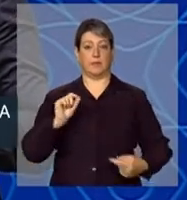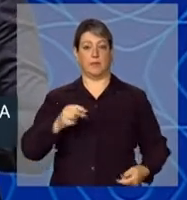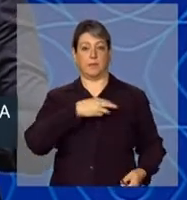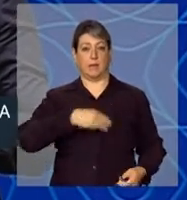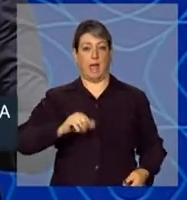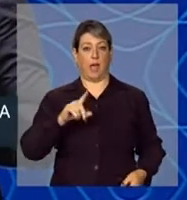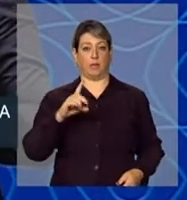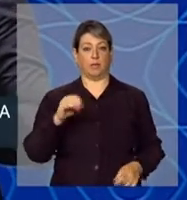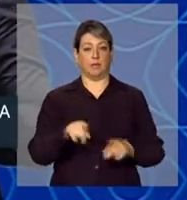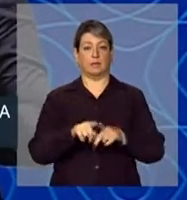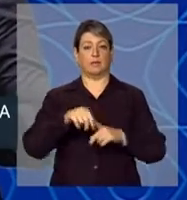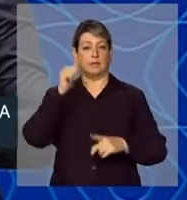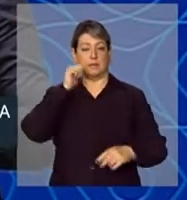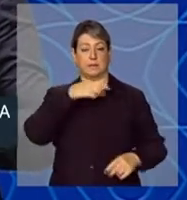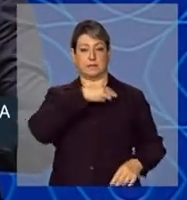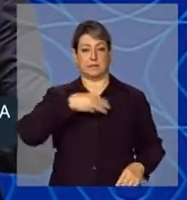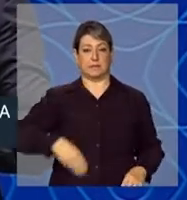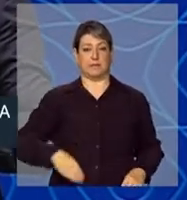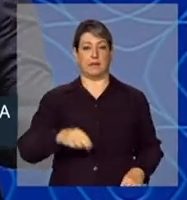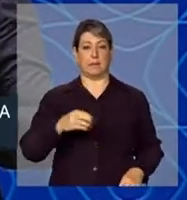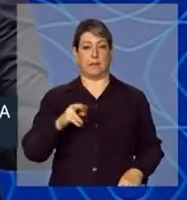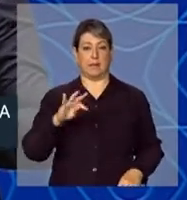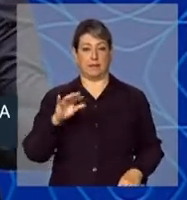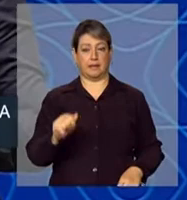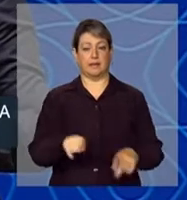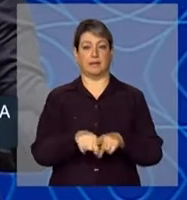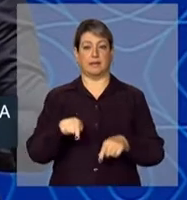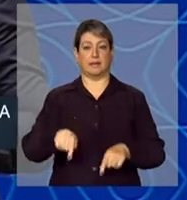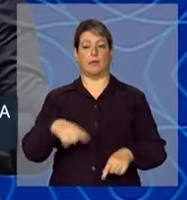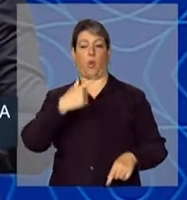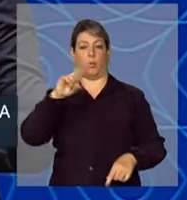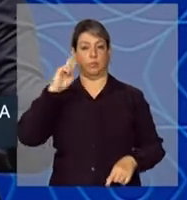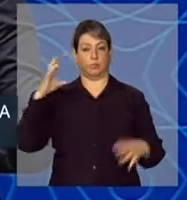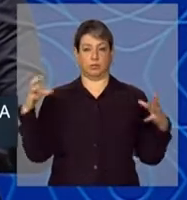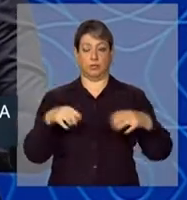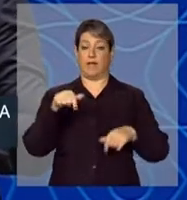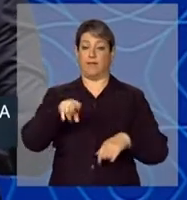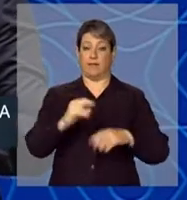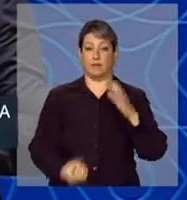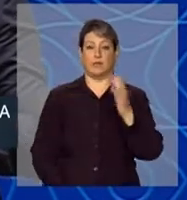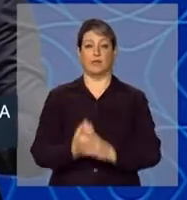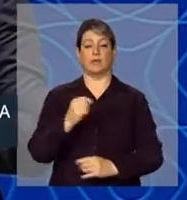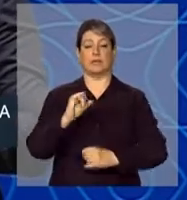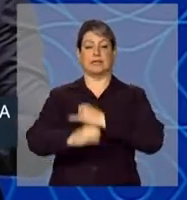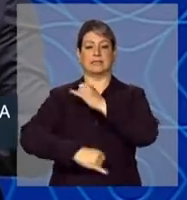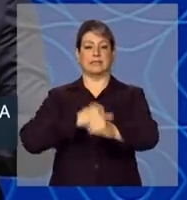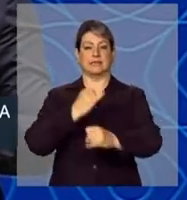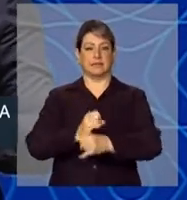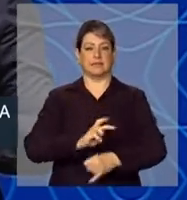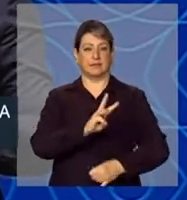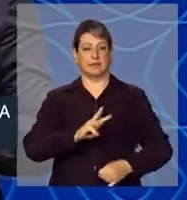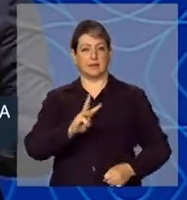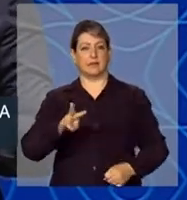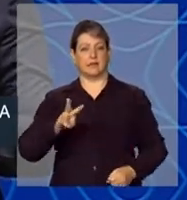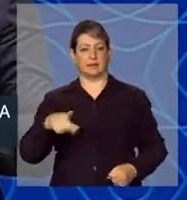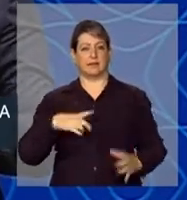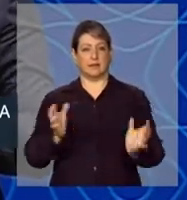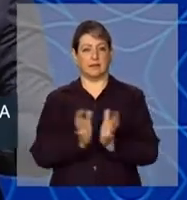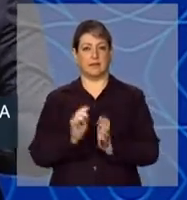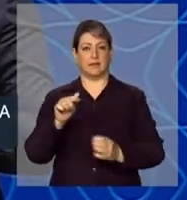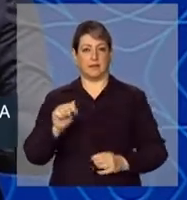Marta Suplicy, além de outras autoridades. Aqui vai ser lançado o site Brasil Voluntário, que pode ser acessado pelo